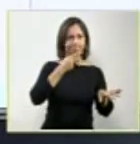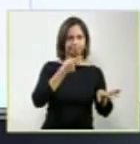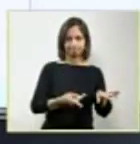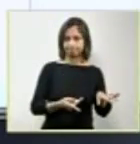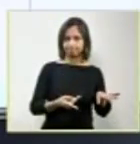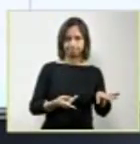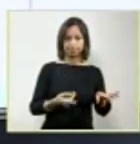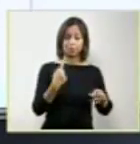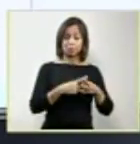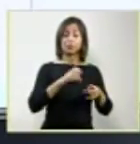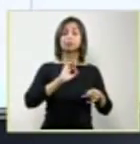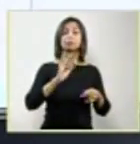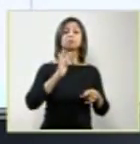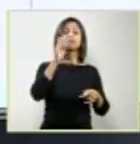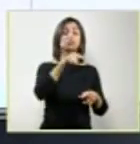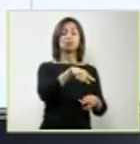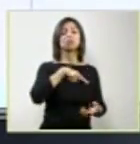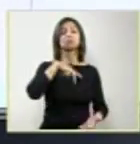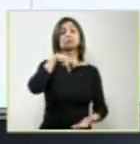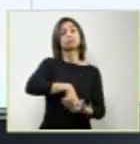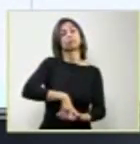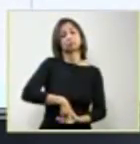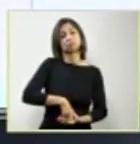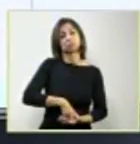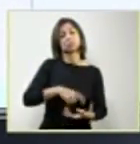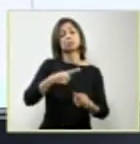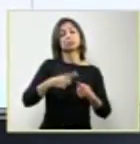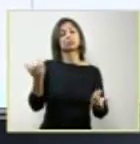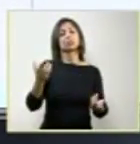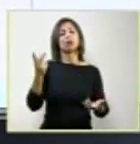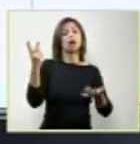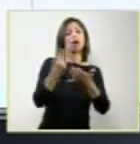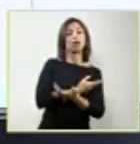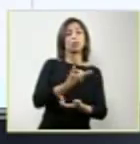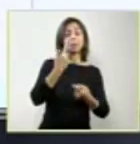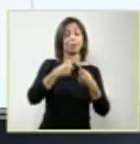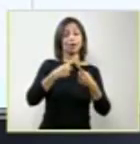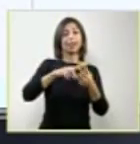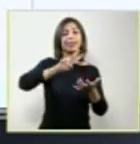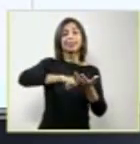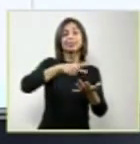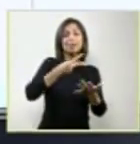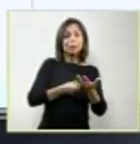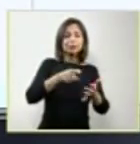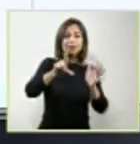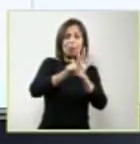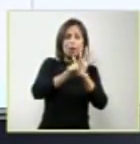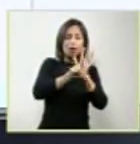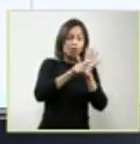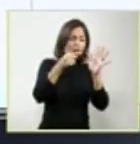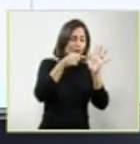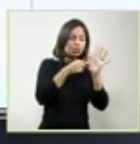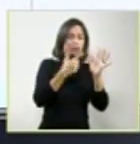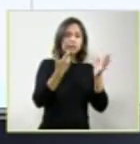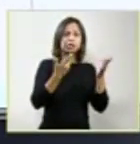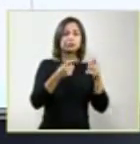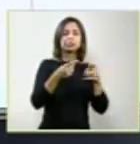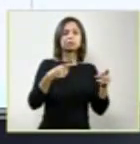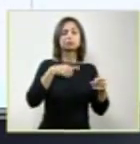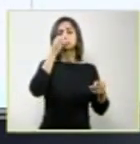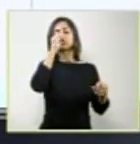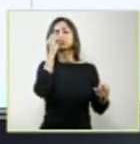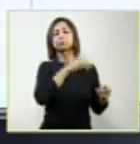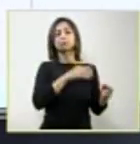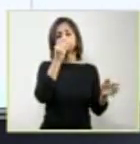ser condenado por um equívoco de interpretação. Eu penso que, quando essa questão foi